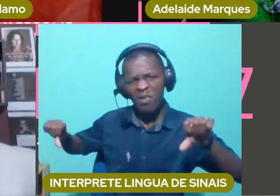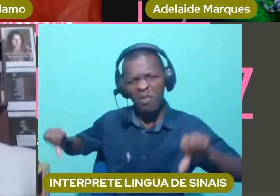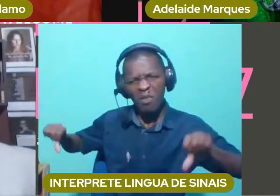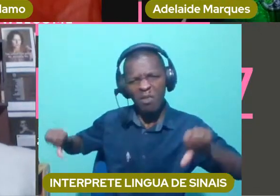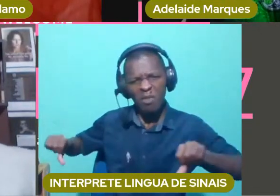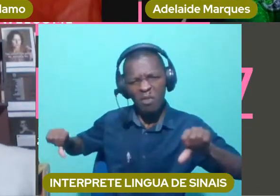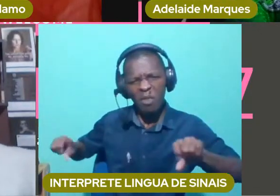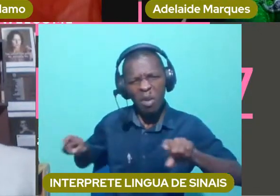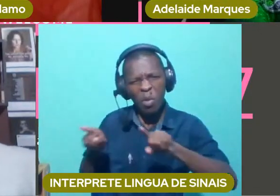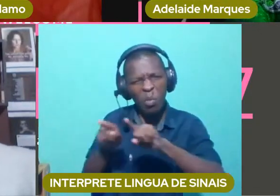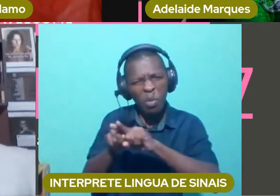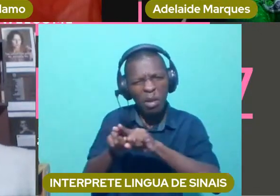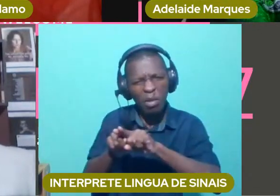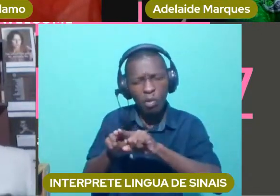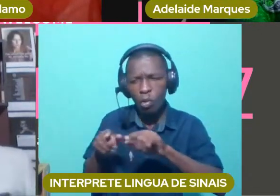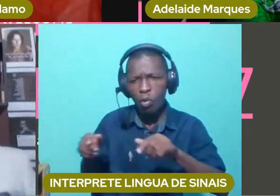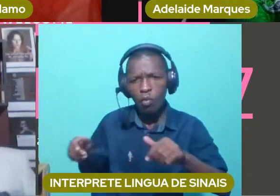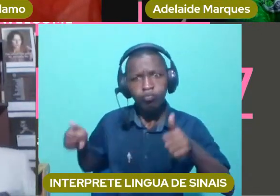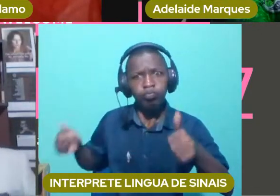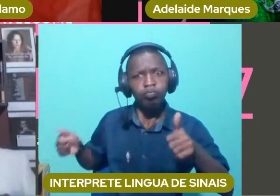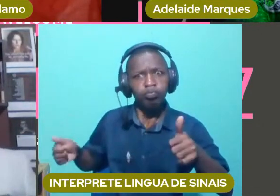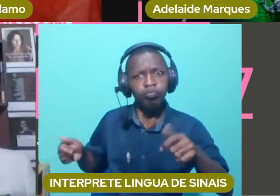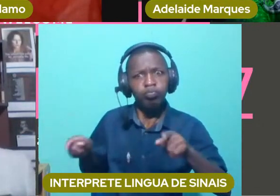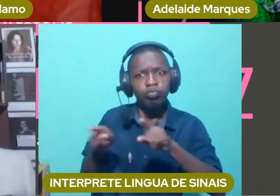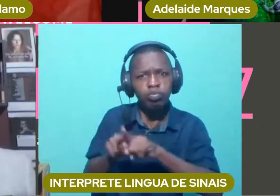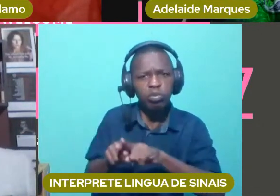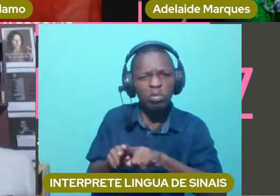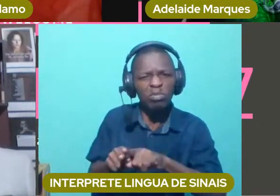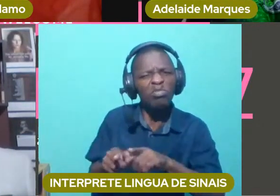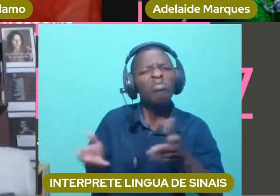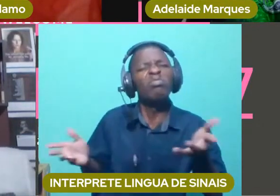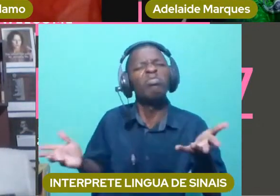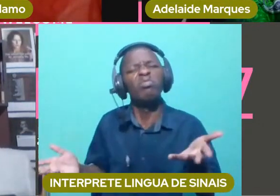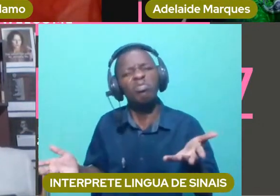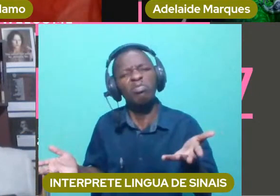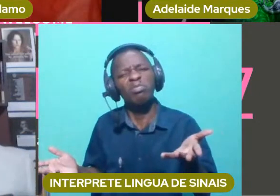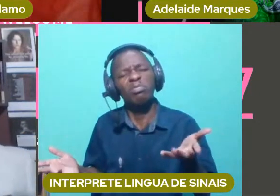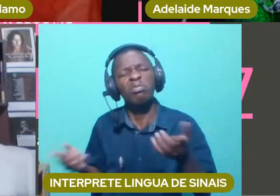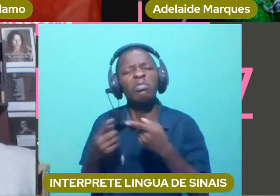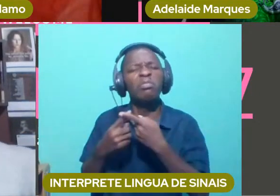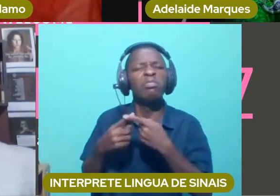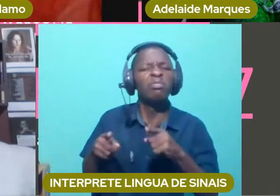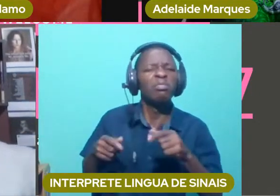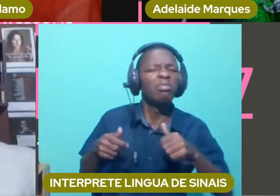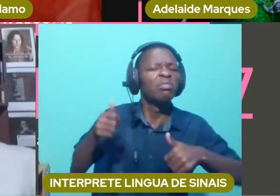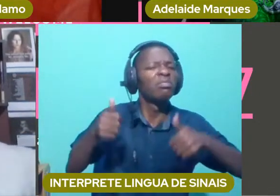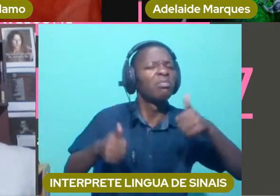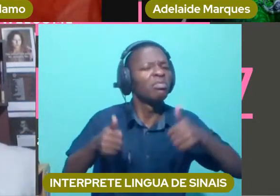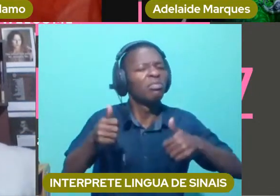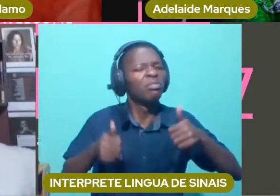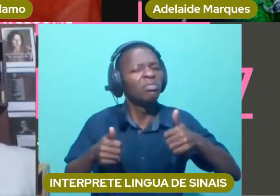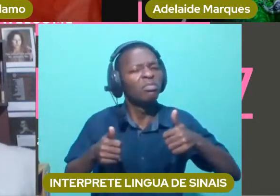quando comparamos com a sua ou a situação está na mesma ou, na sua opinião, está, talvez, pior?